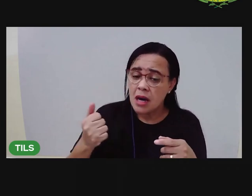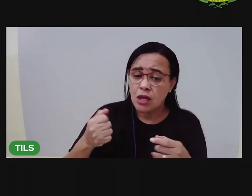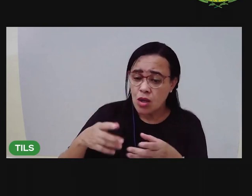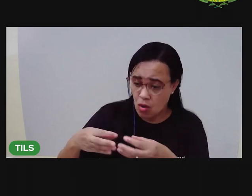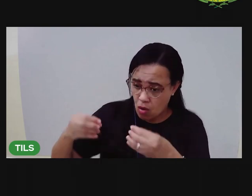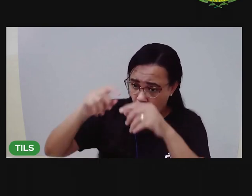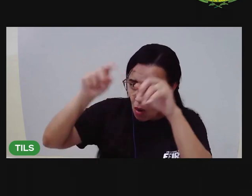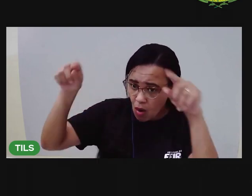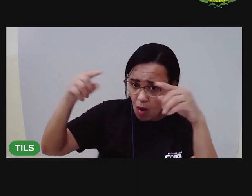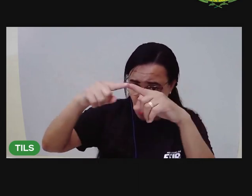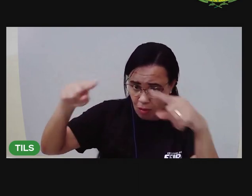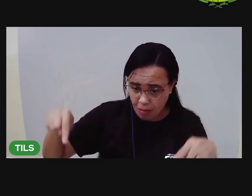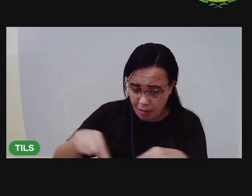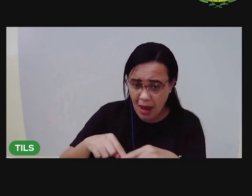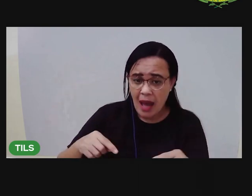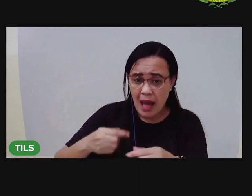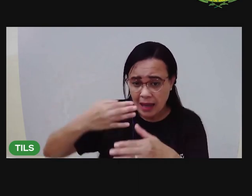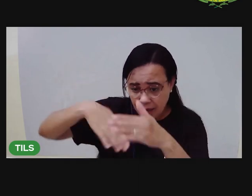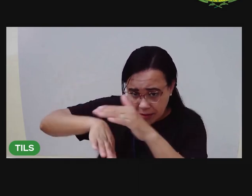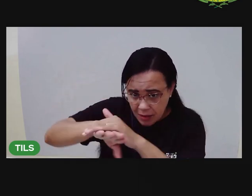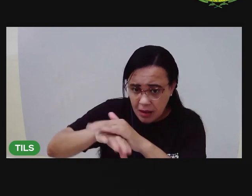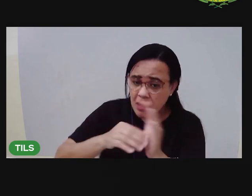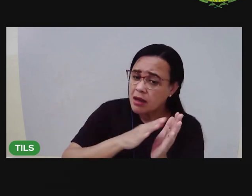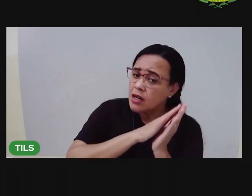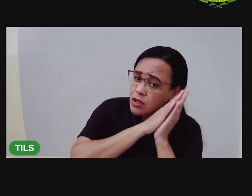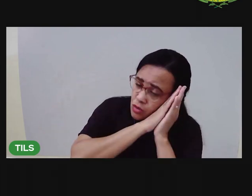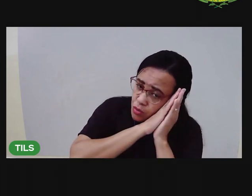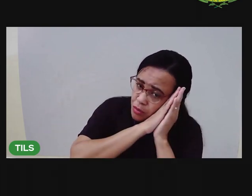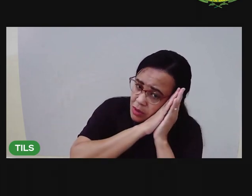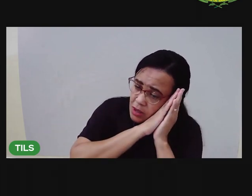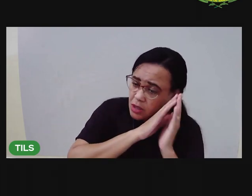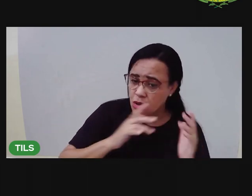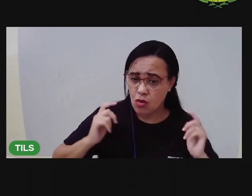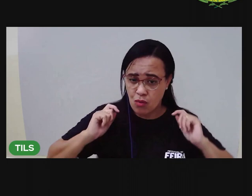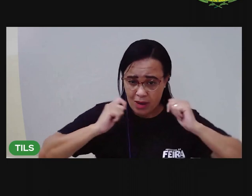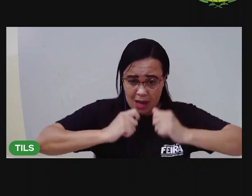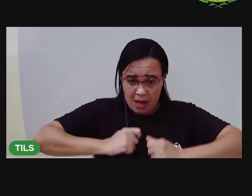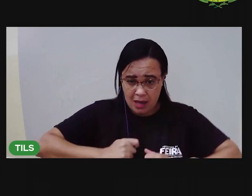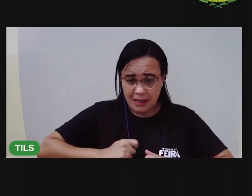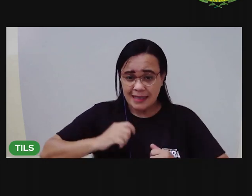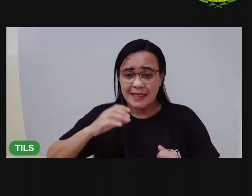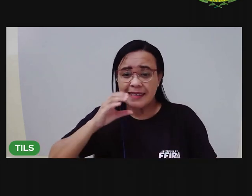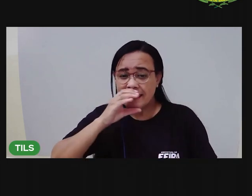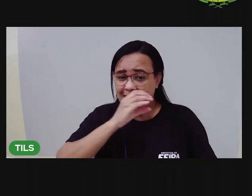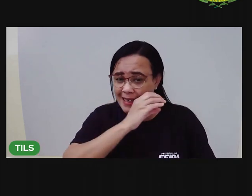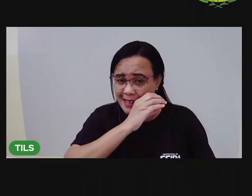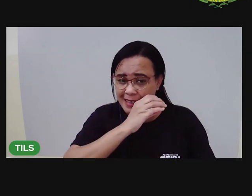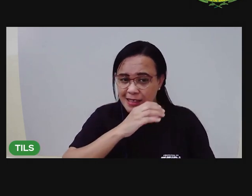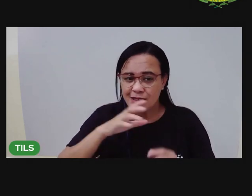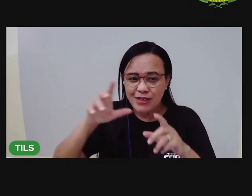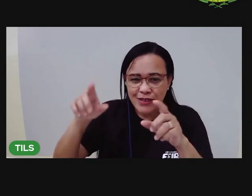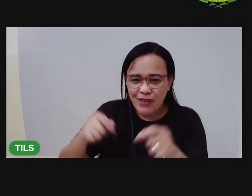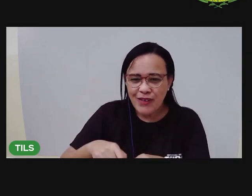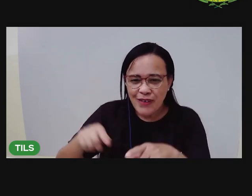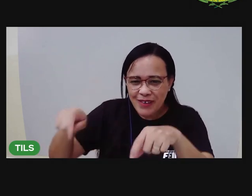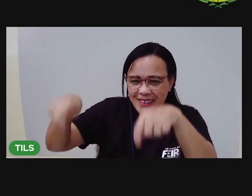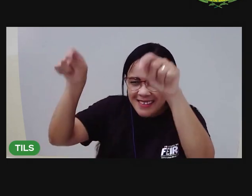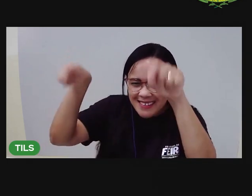Um saco de dormir. Um casaco bem quentinho. O seu cobertorzinho.